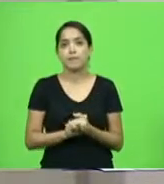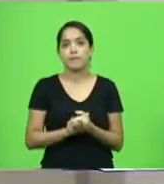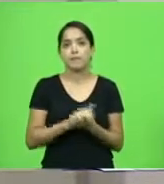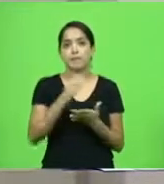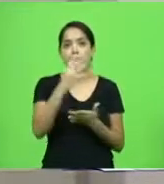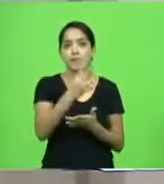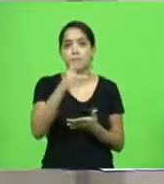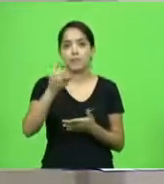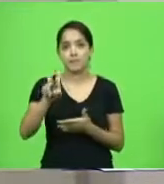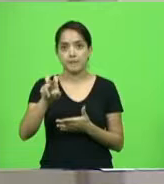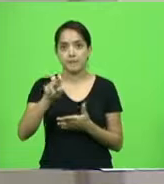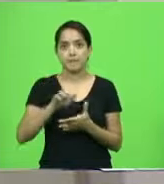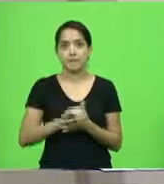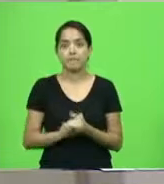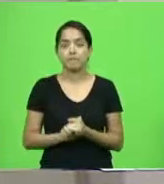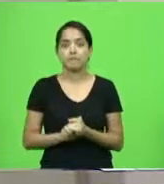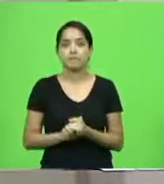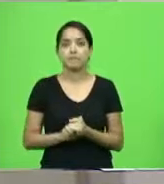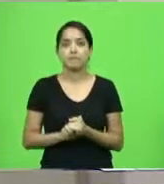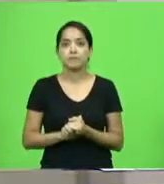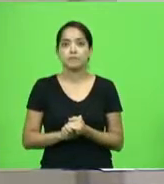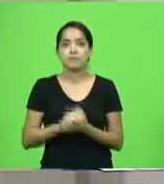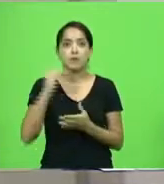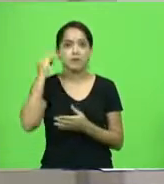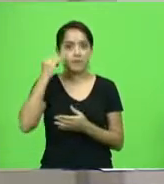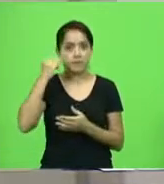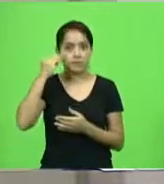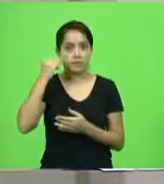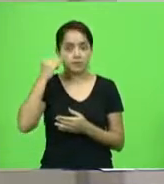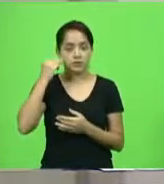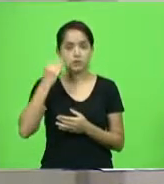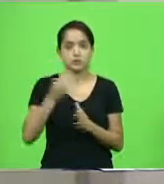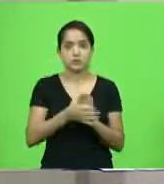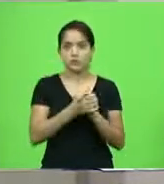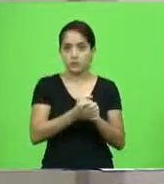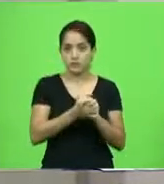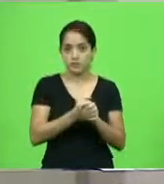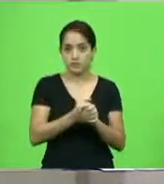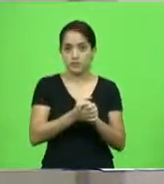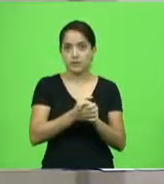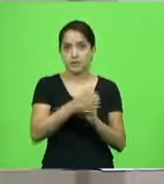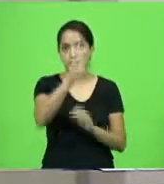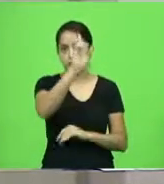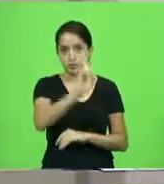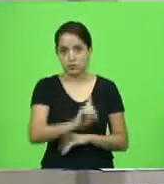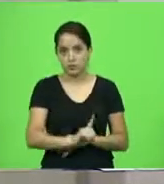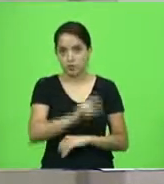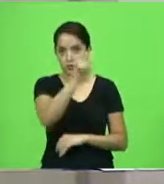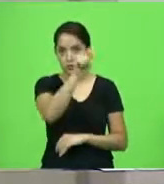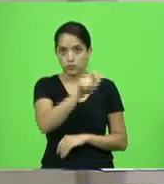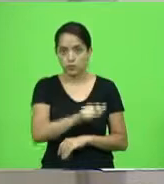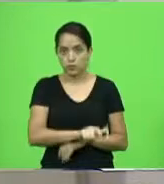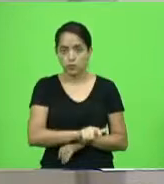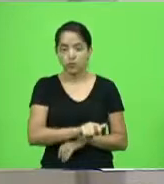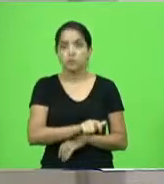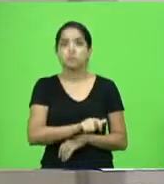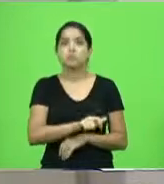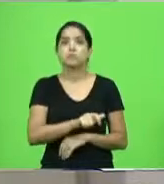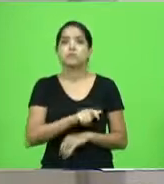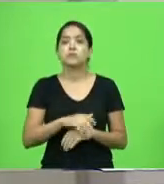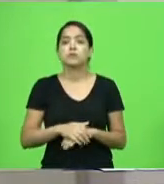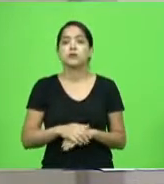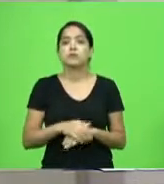45, deputado Márcio Machado, cumprimentando o diretor do jornal Correio Otaciliense pela